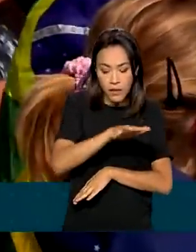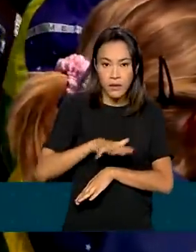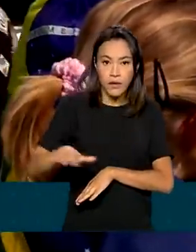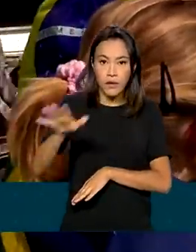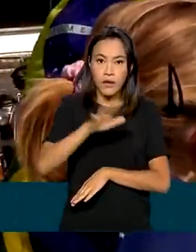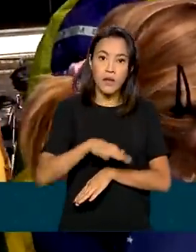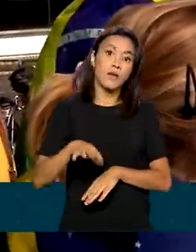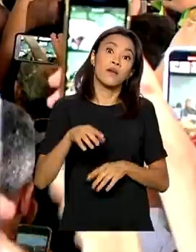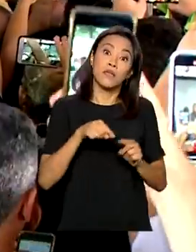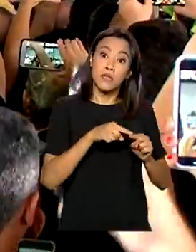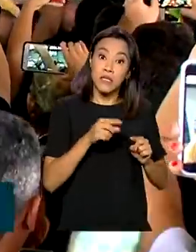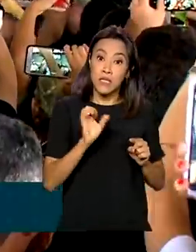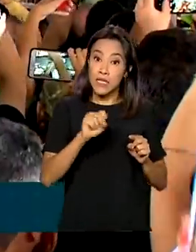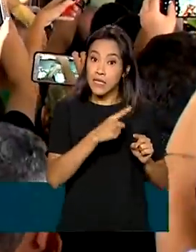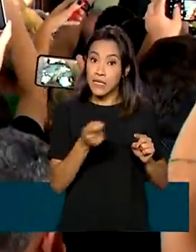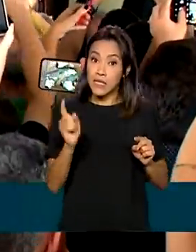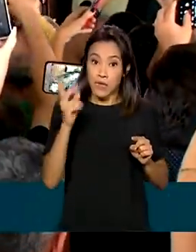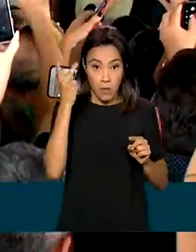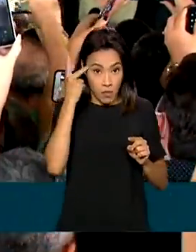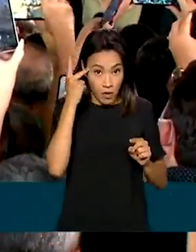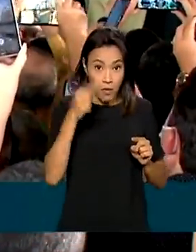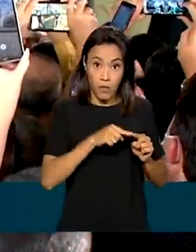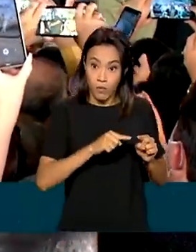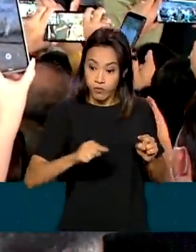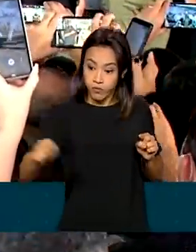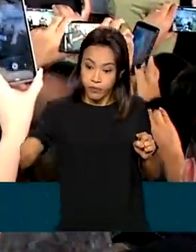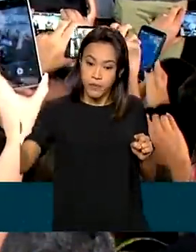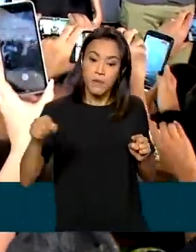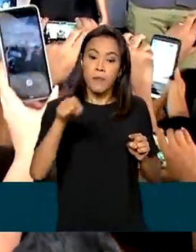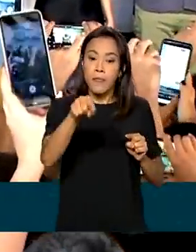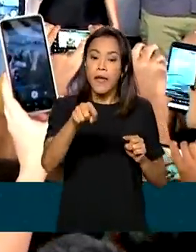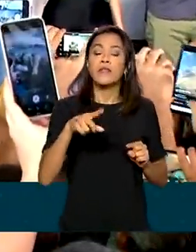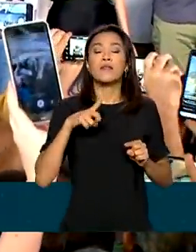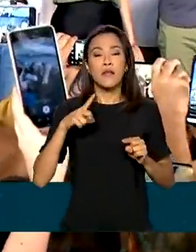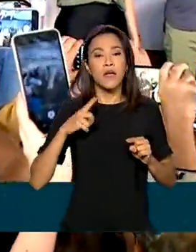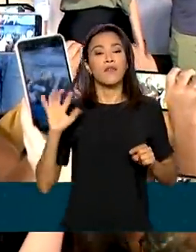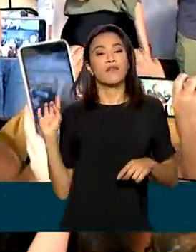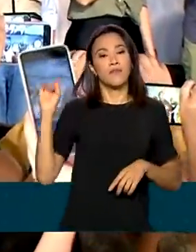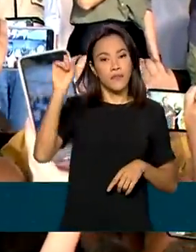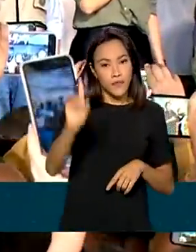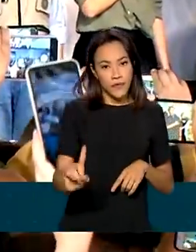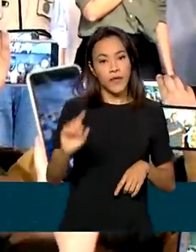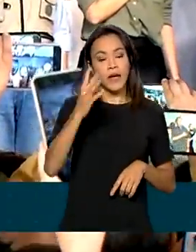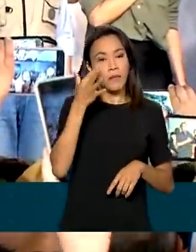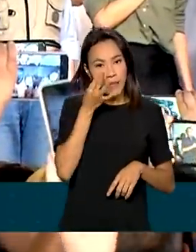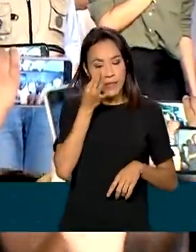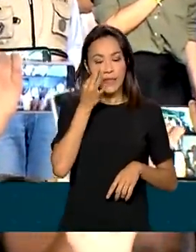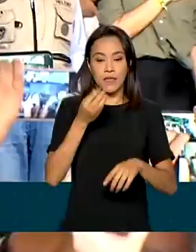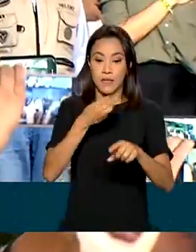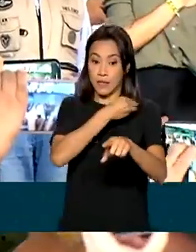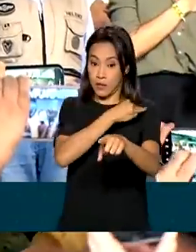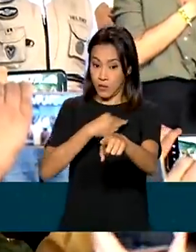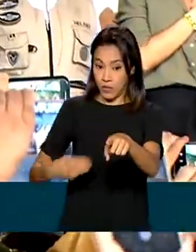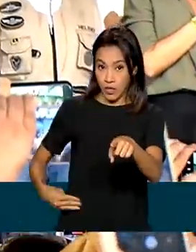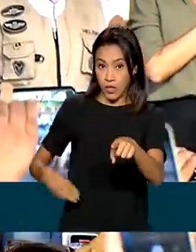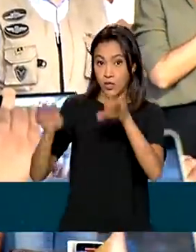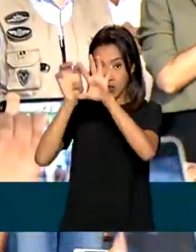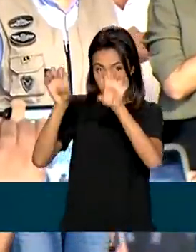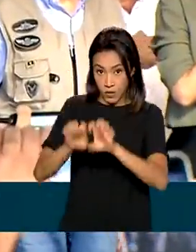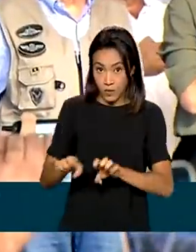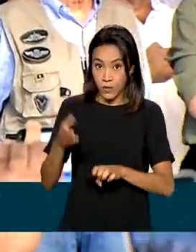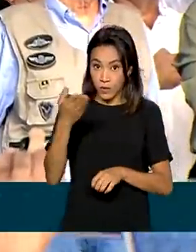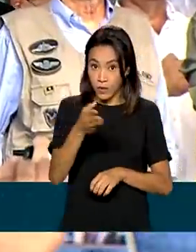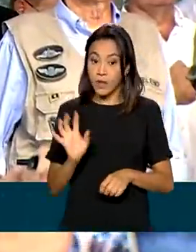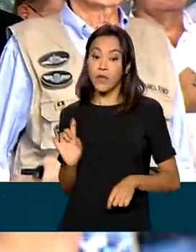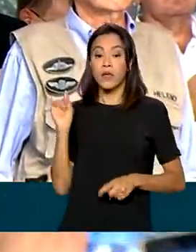Alto Paulista, é muito alto. A cerimônia da nova concessão da Via Dutra contou com a presença do ministro da Infraestrutura, Tarcísio Gomes de